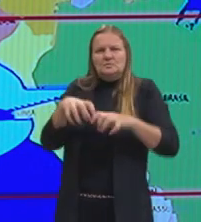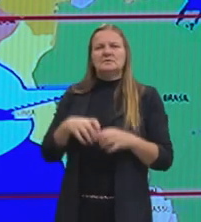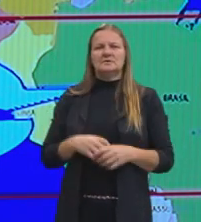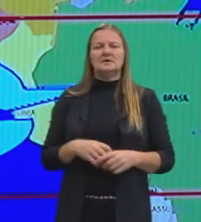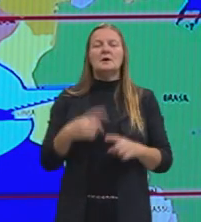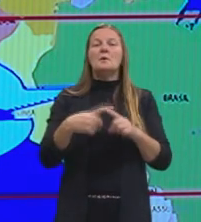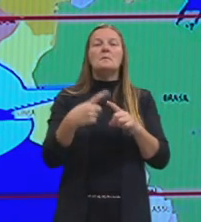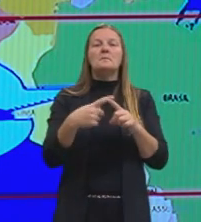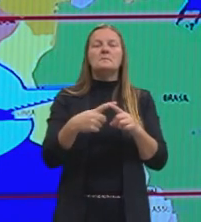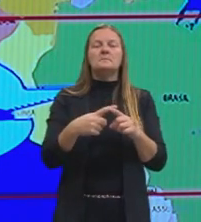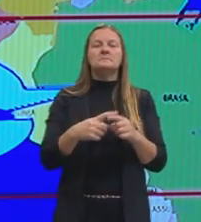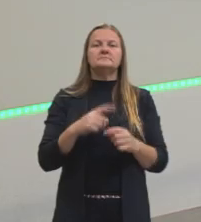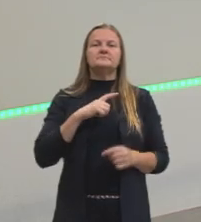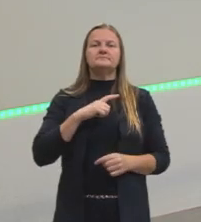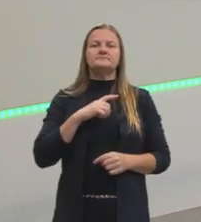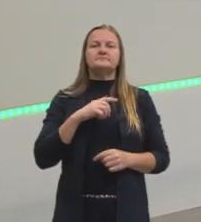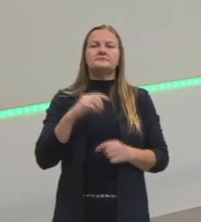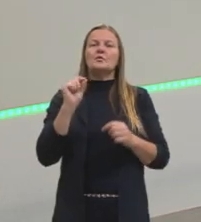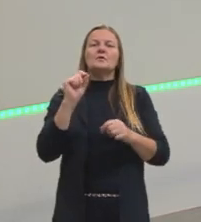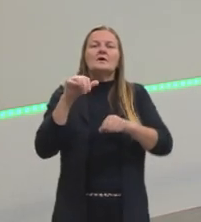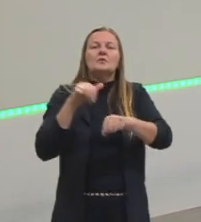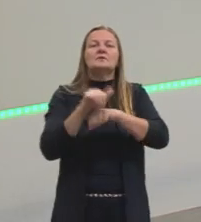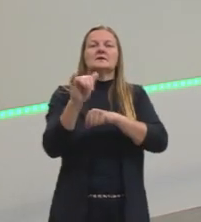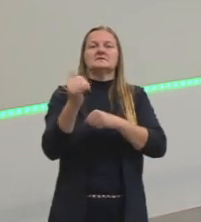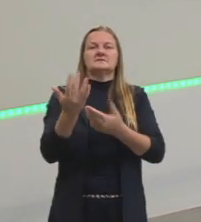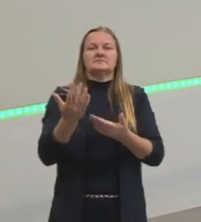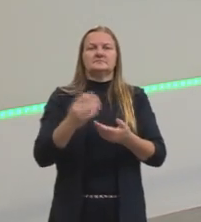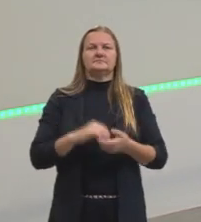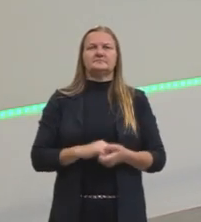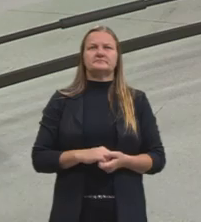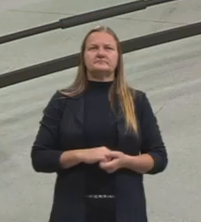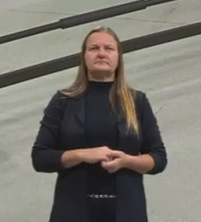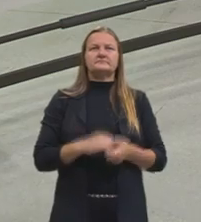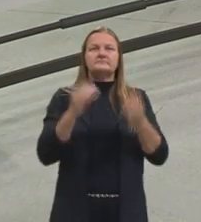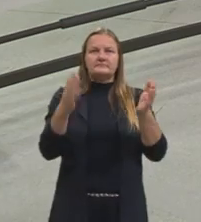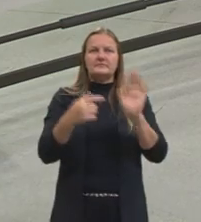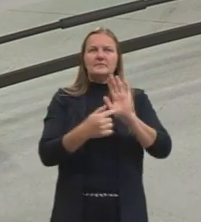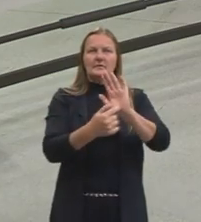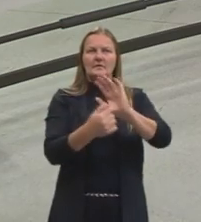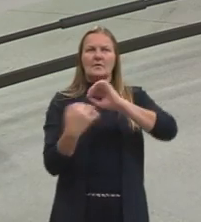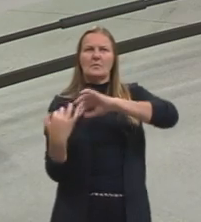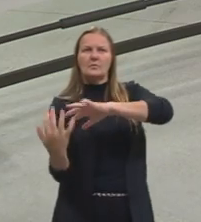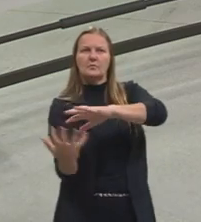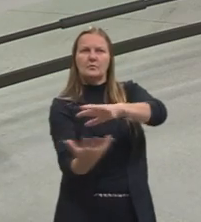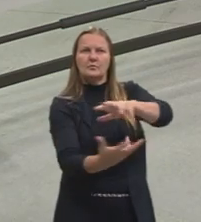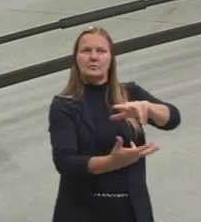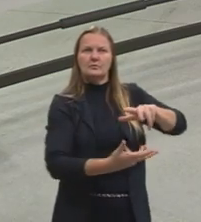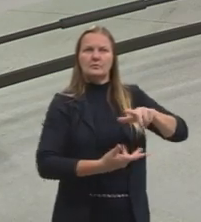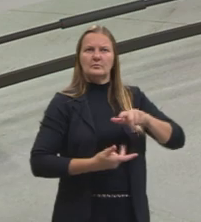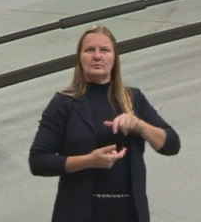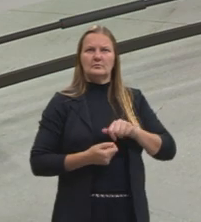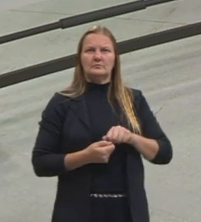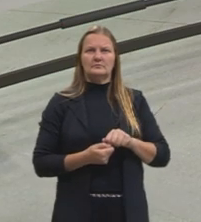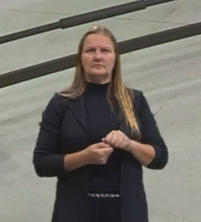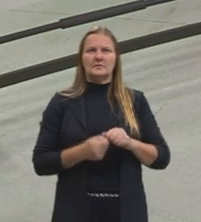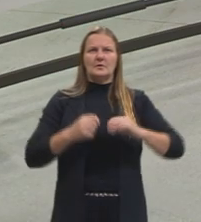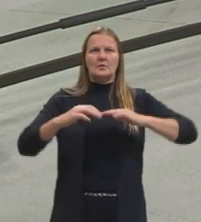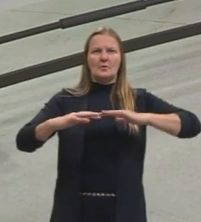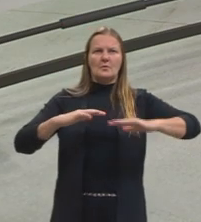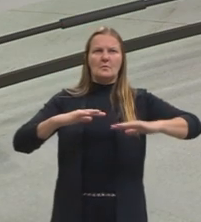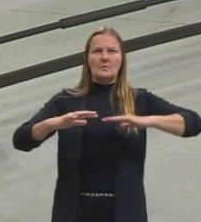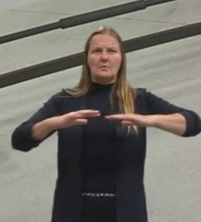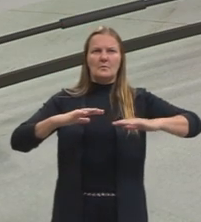O que essa célula de Volcker acontece? Tá, ó, eu vou pegar meu globo agora, pra mostrar pra vocês, é um movimento,